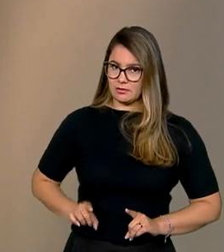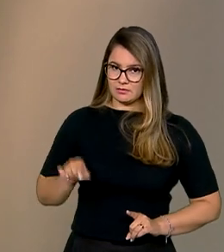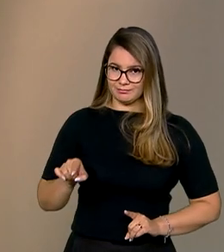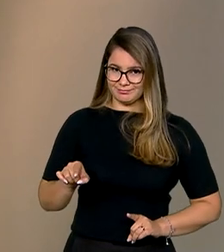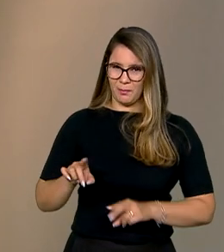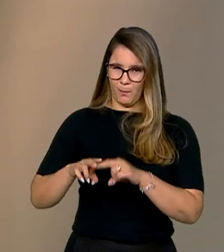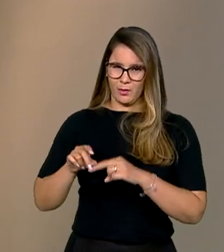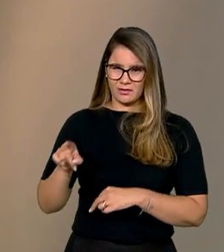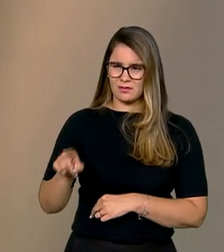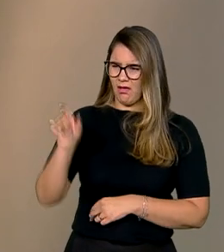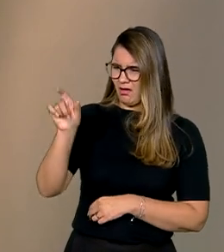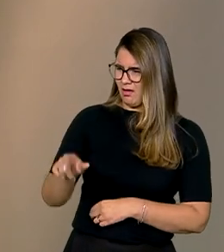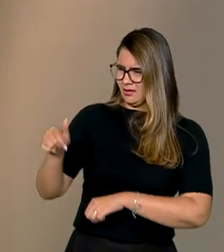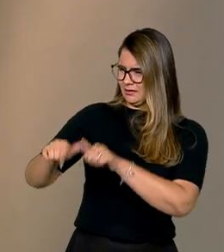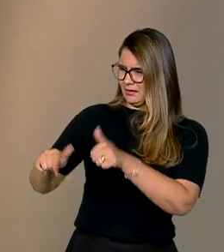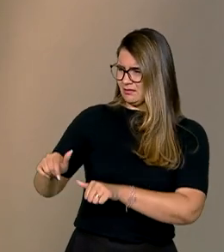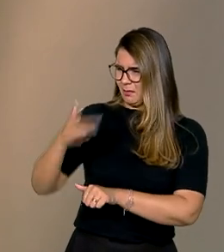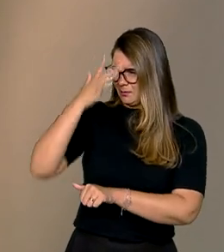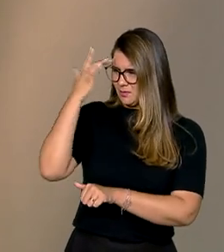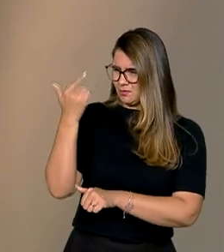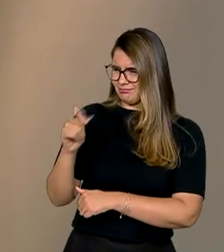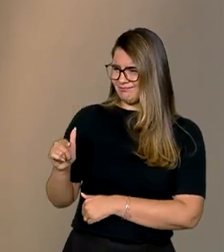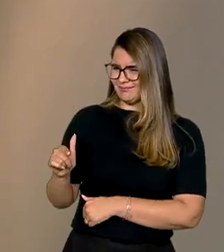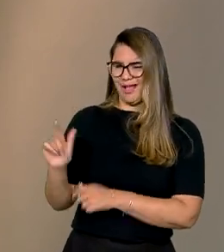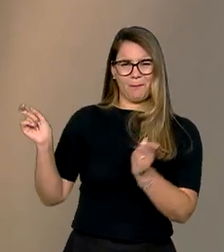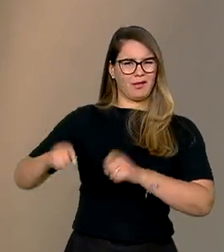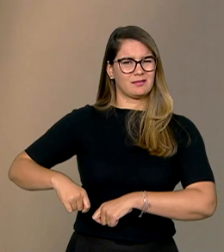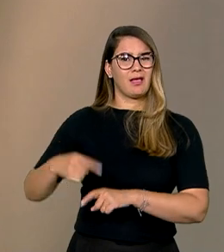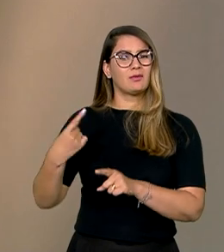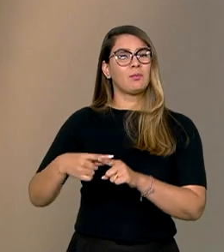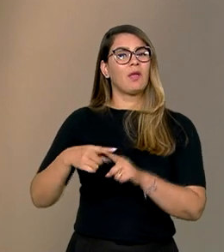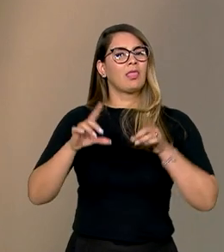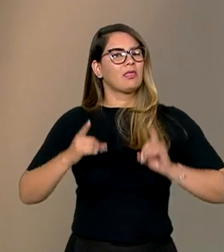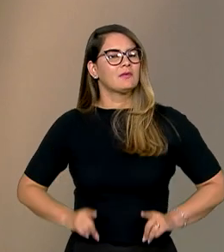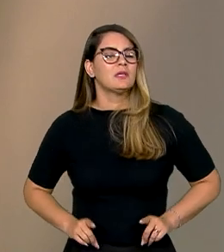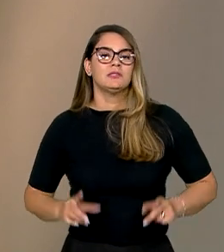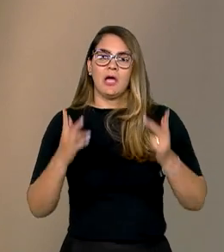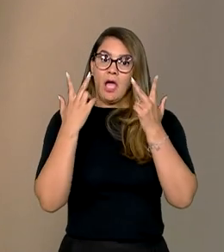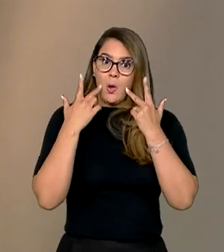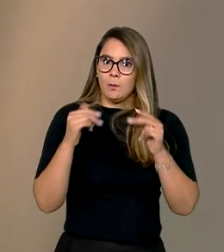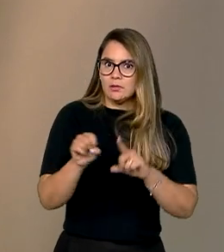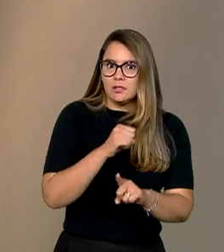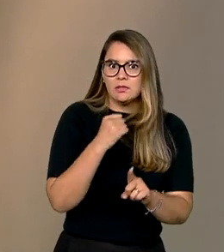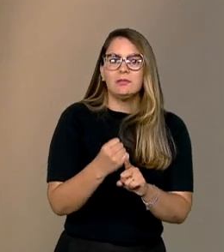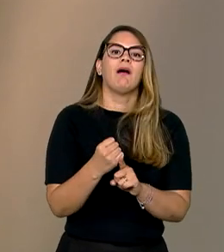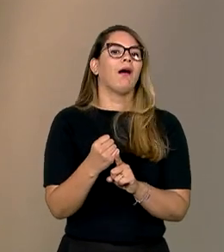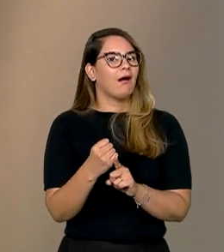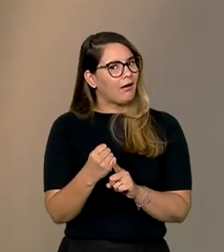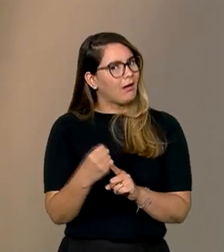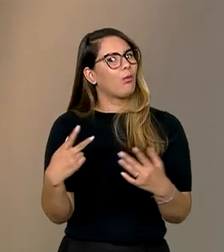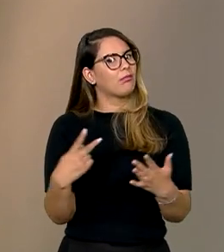Analisar e achar que a pessoa não tem capacidade porque tem uma deficiência. E isso é muito comum na nossa sociedade. As pessoas